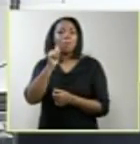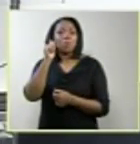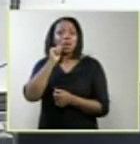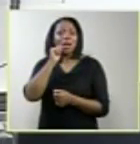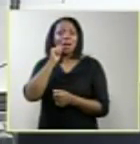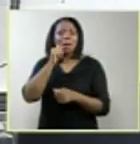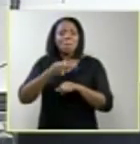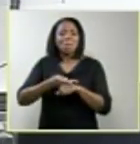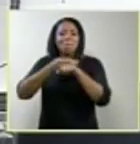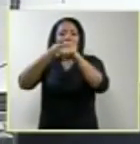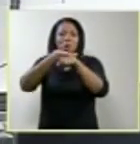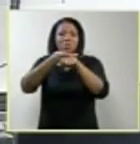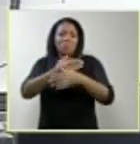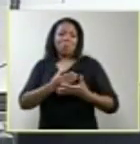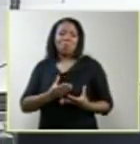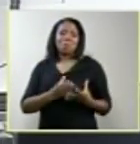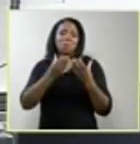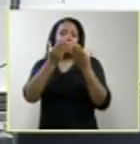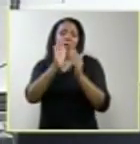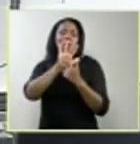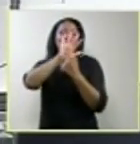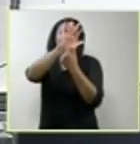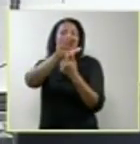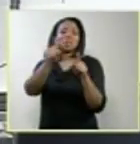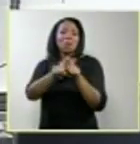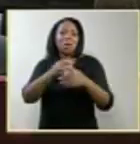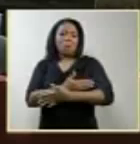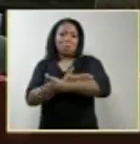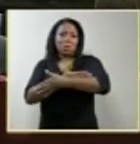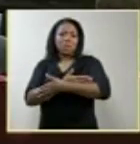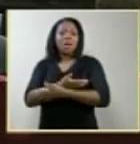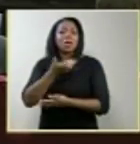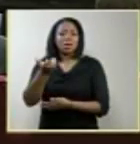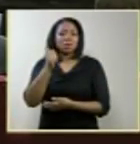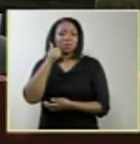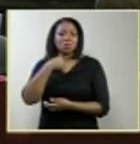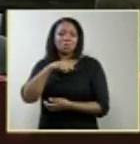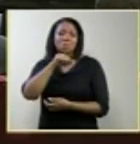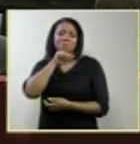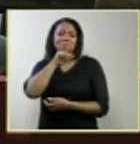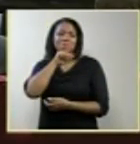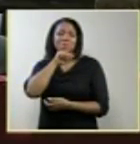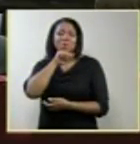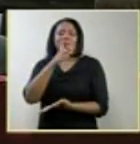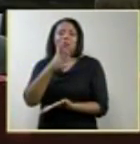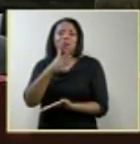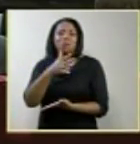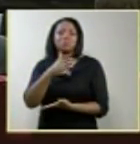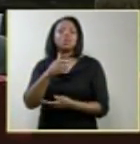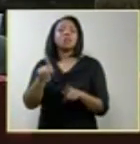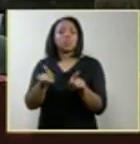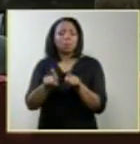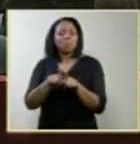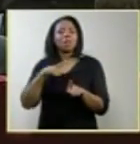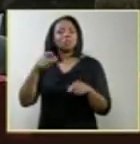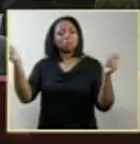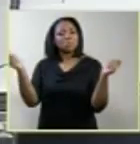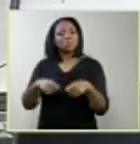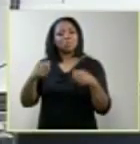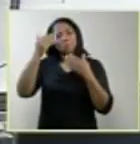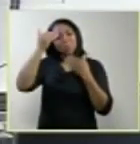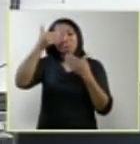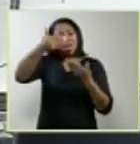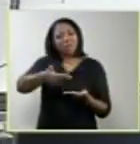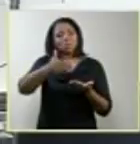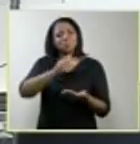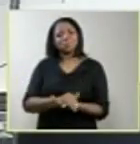troféu, que é o seu bebê sadio. Nós queremos que as nossas mulheres gestantes tenham também essa possibilidade. Muito obrigado.